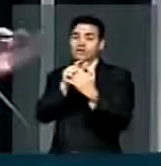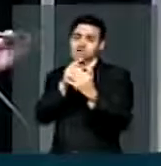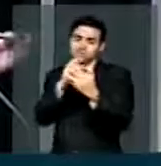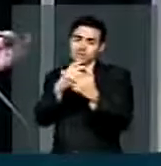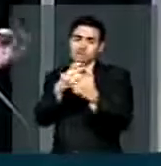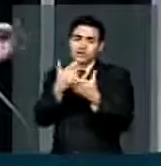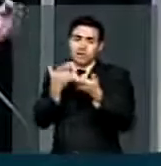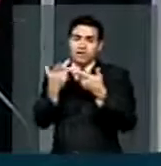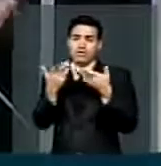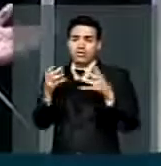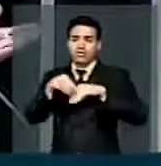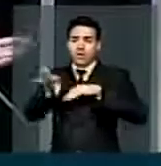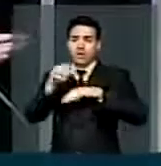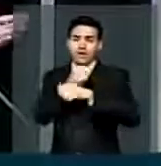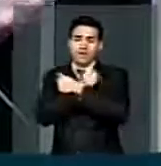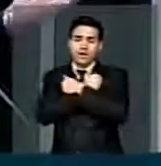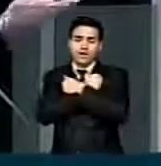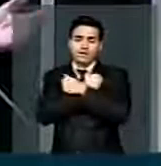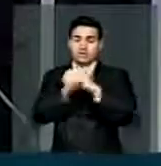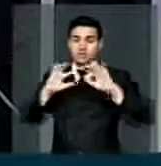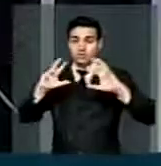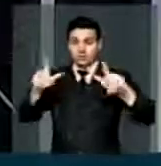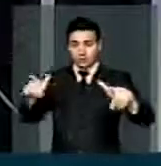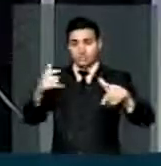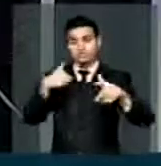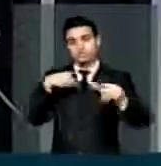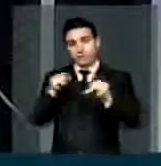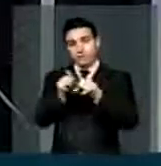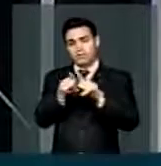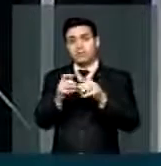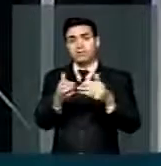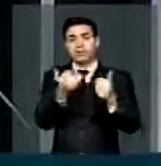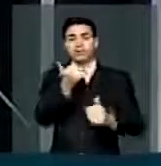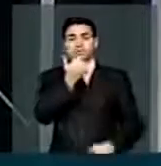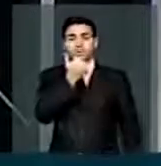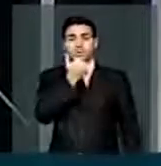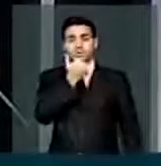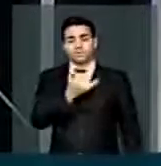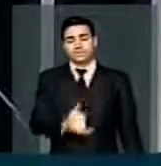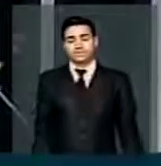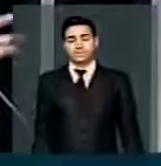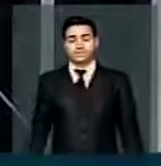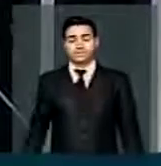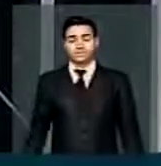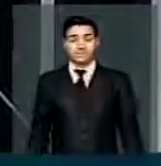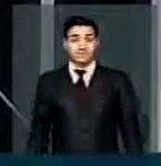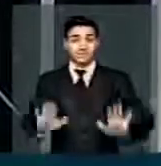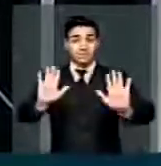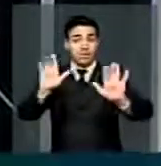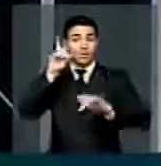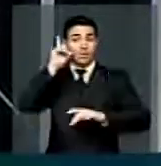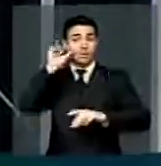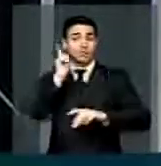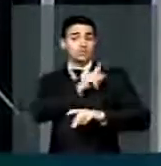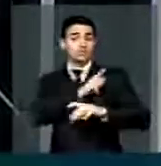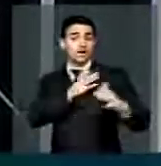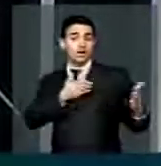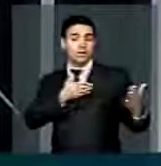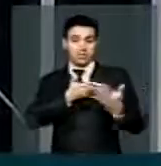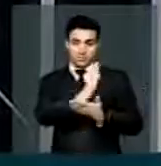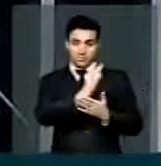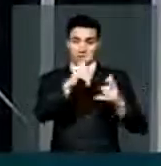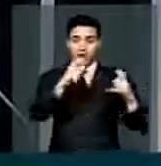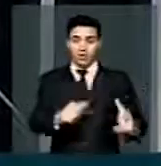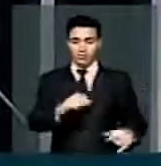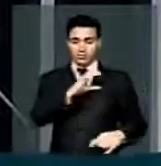todos abraçados, o meu reconhecimento e as minhas desculpas. Mas sabe, Srs. Deputados, Manon, ontem nós aprovamos na